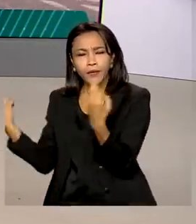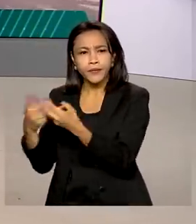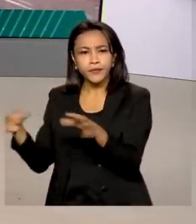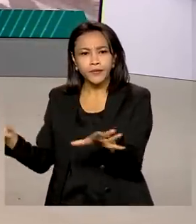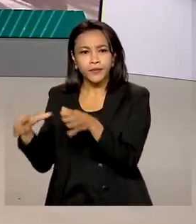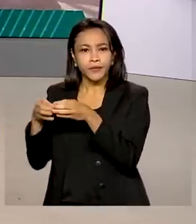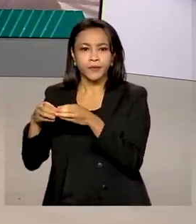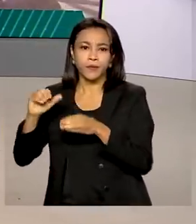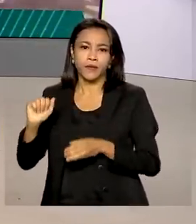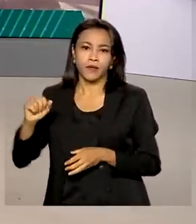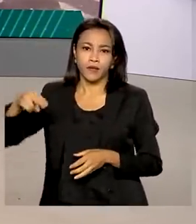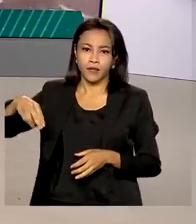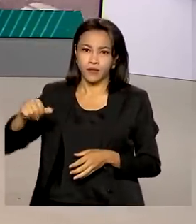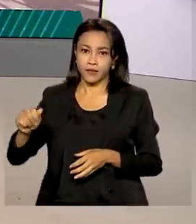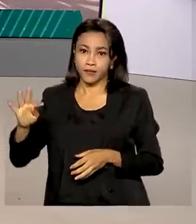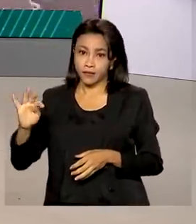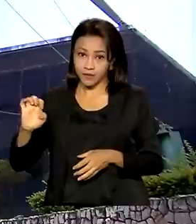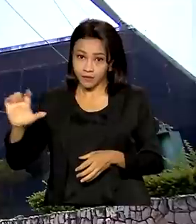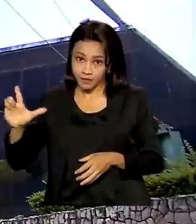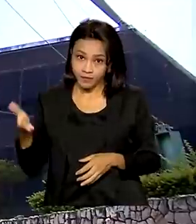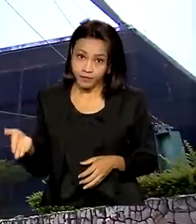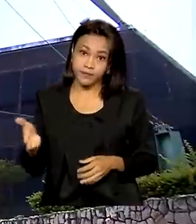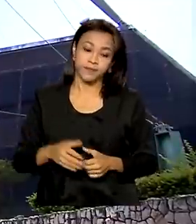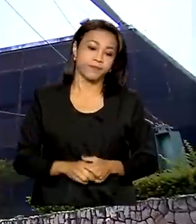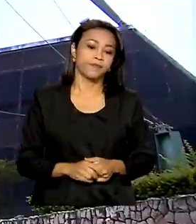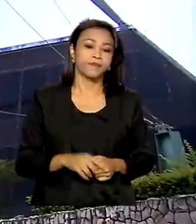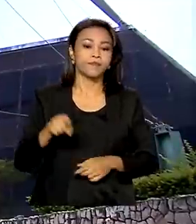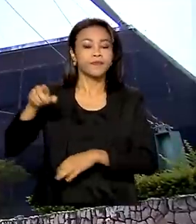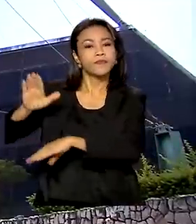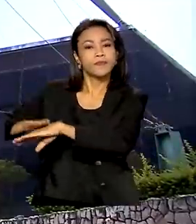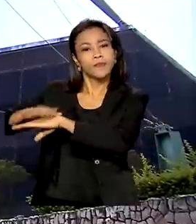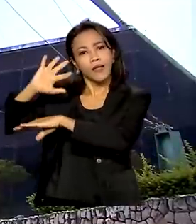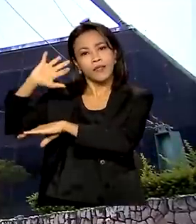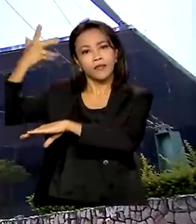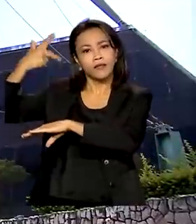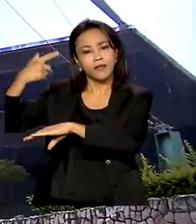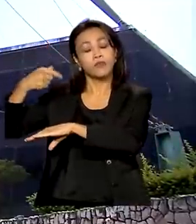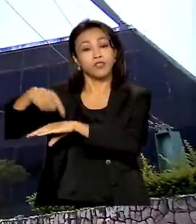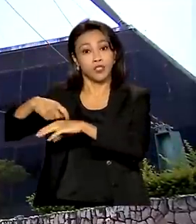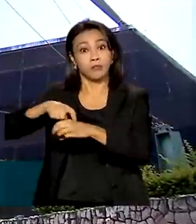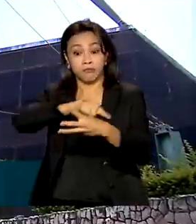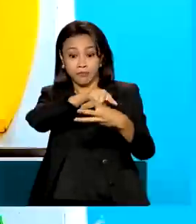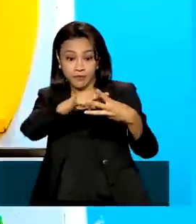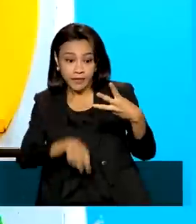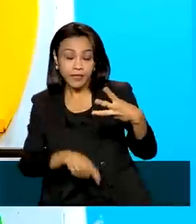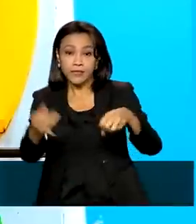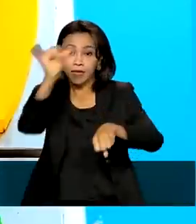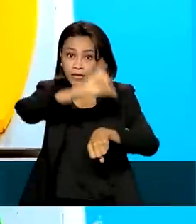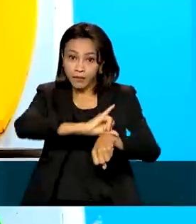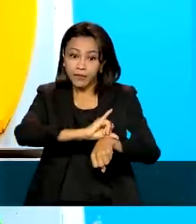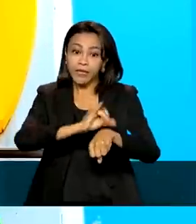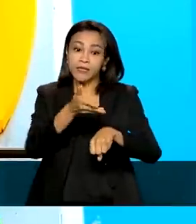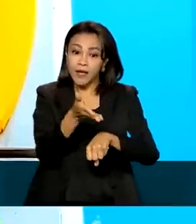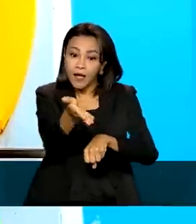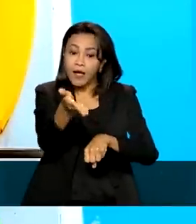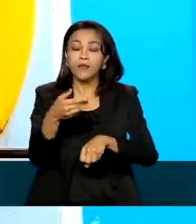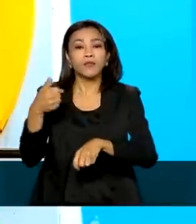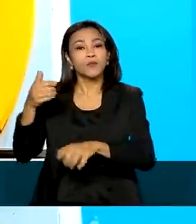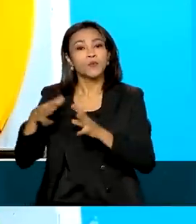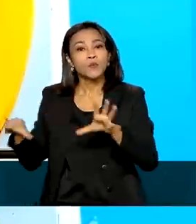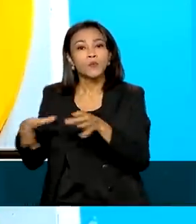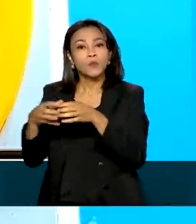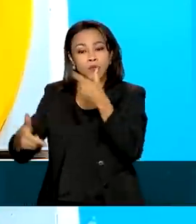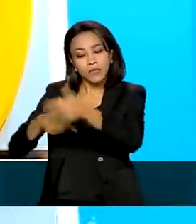de Telecomunicações, a Anatel. A decisão de liberar mais três capitais é do grupo de trabalho que